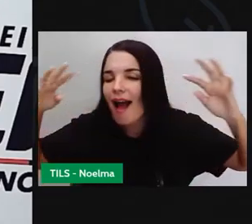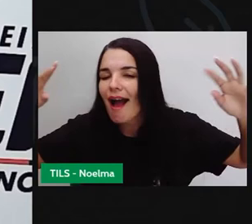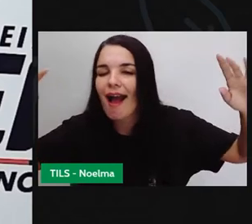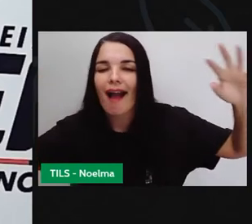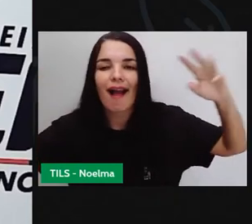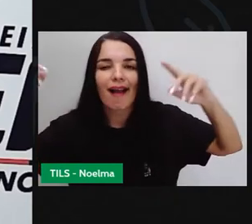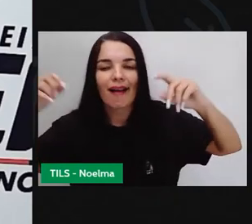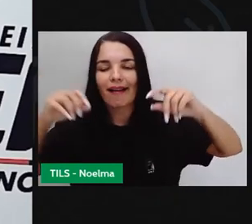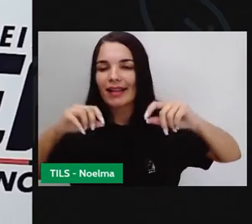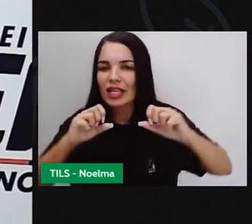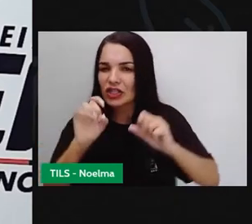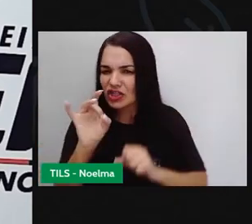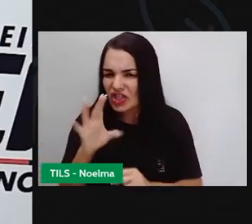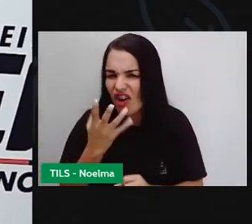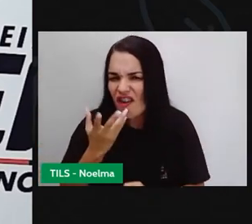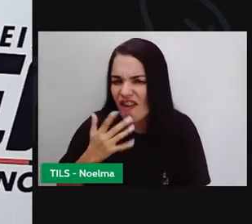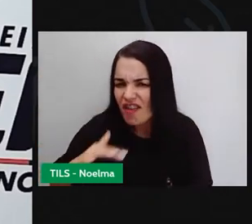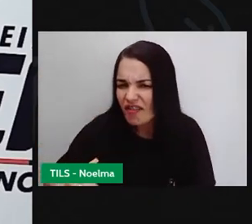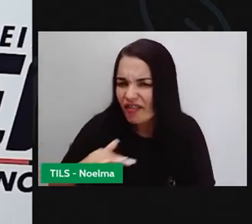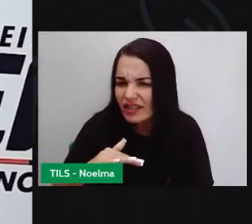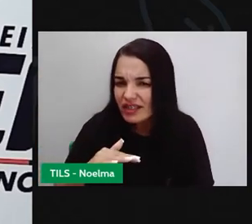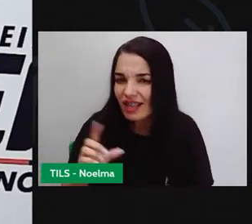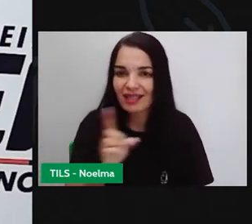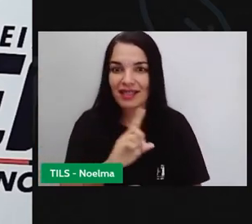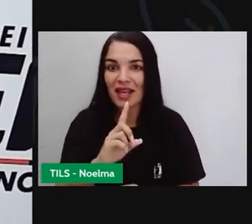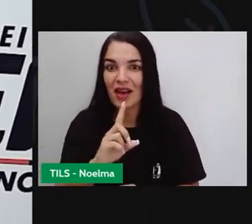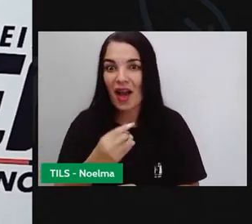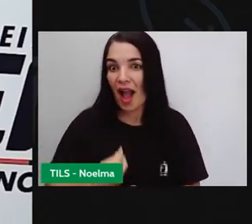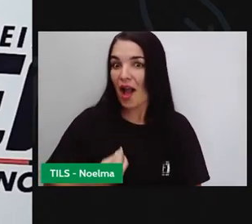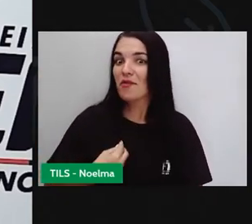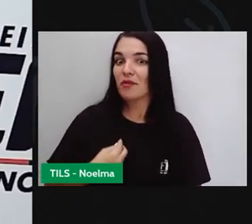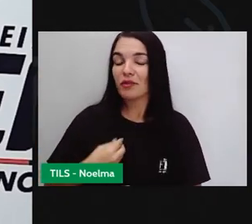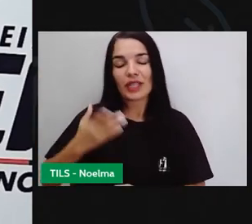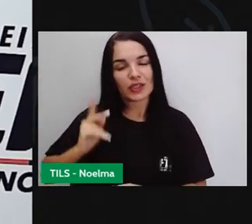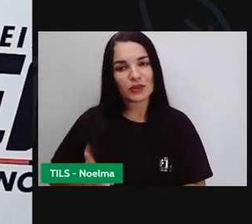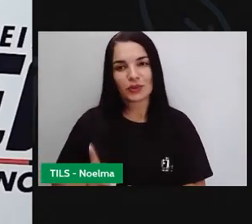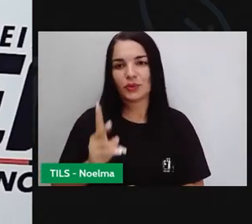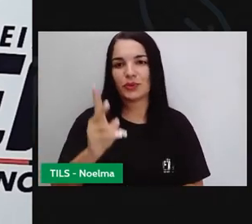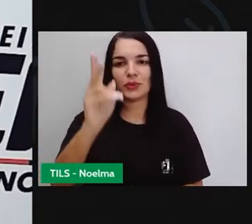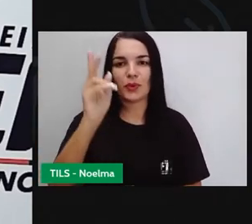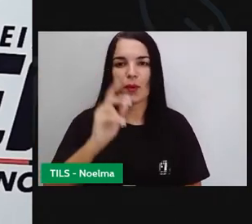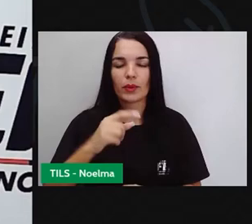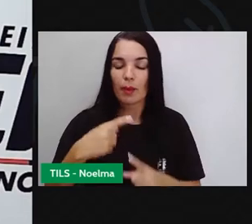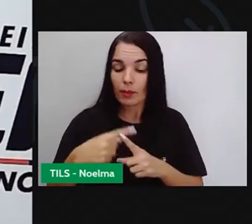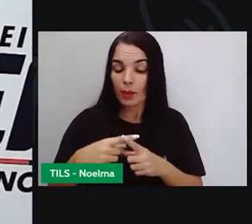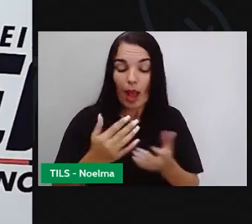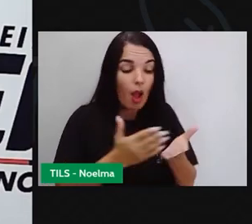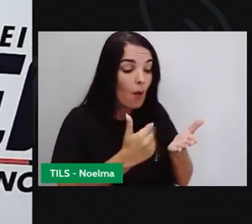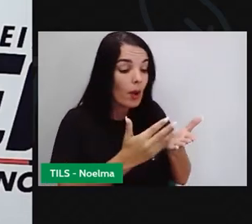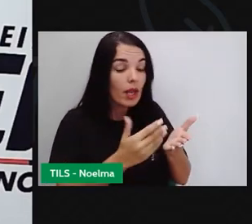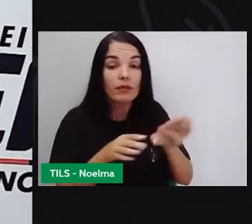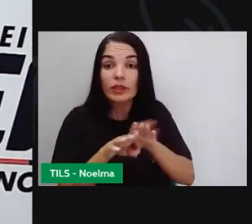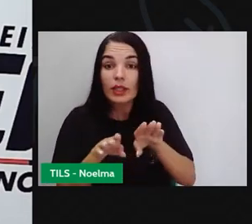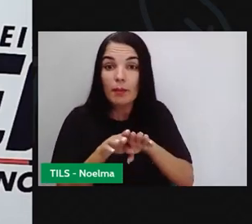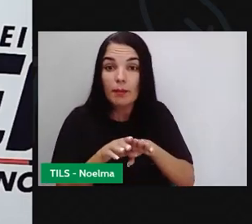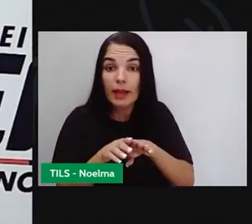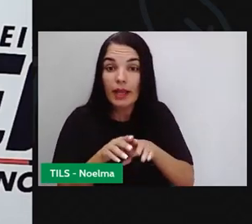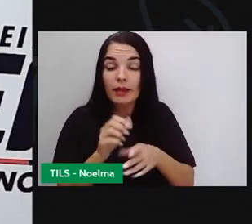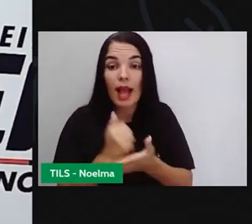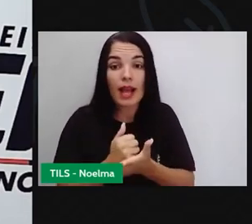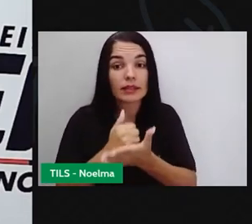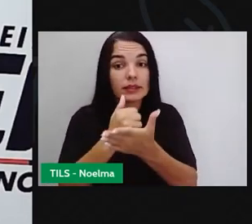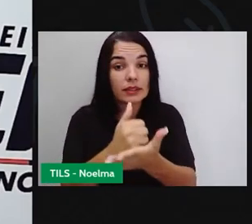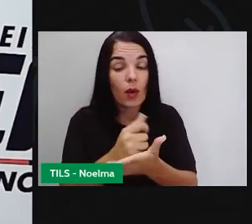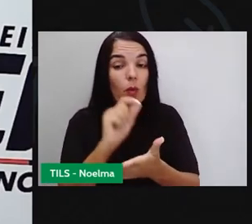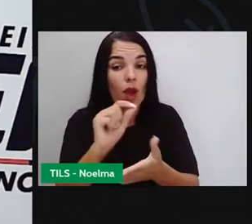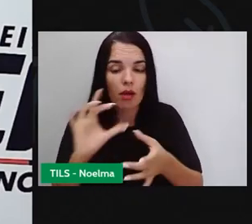durante toda a vida. O livro também serve para desenvolver e fortalecer os laços